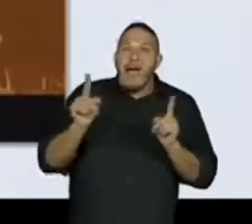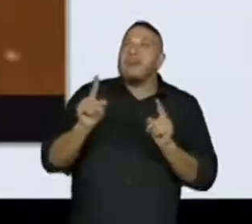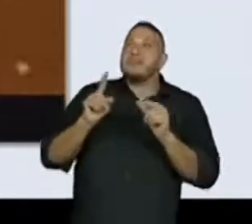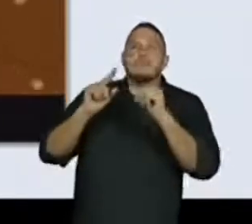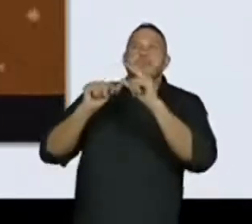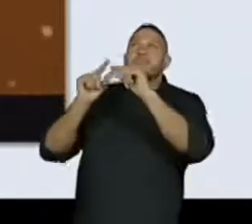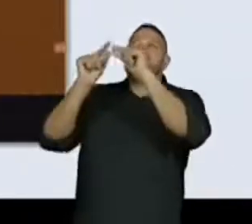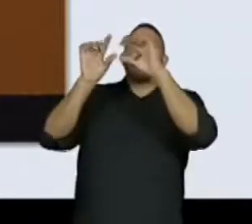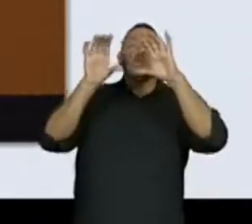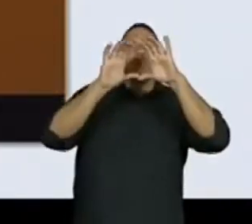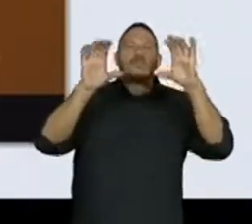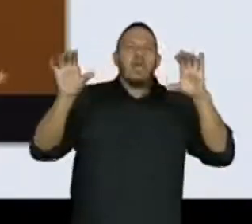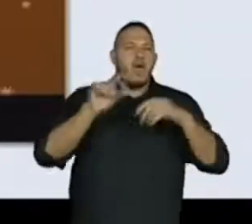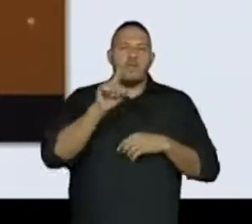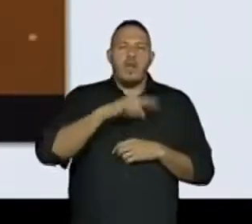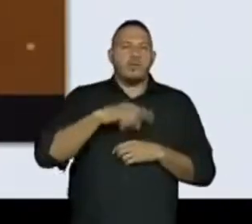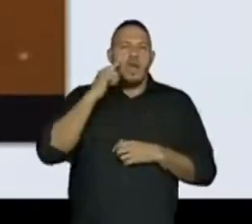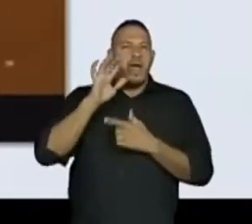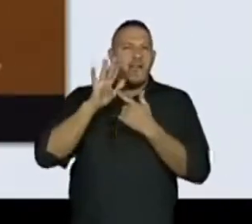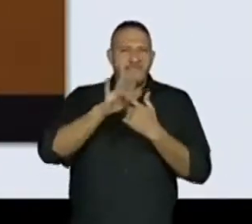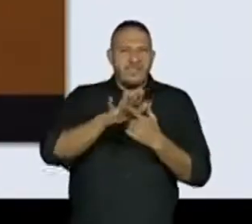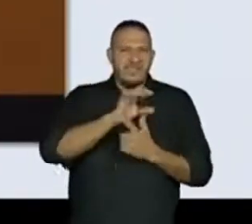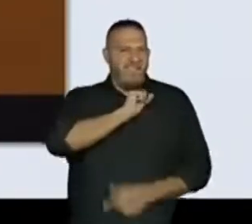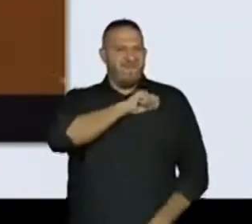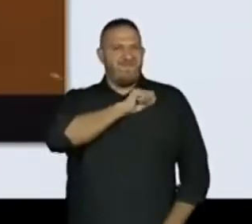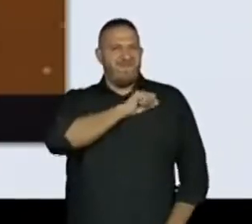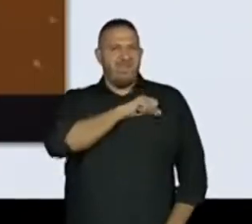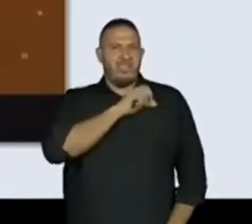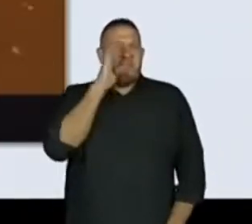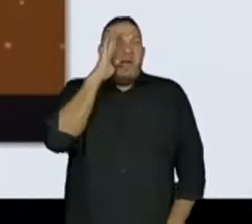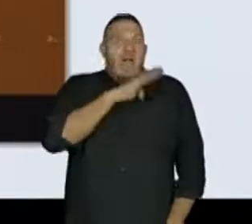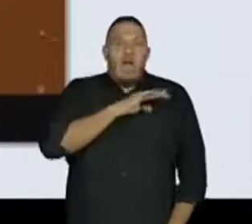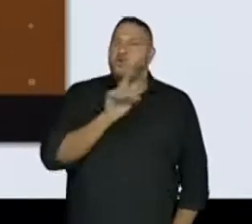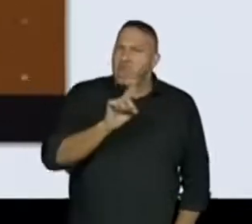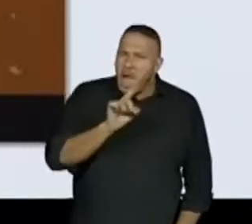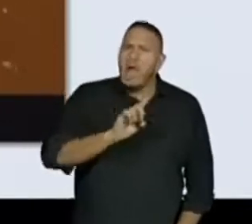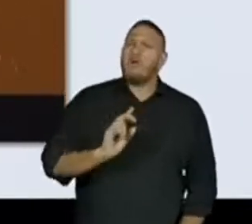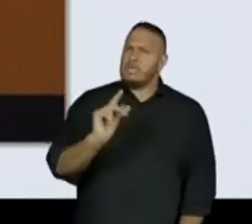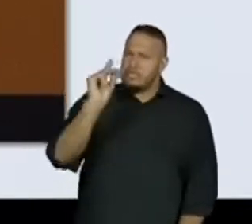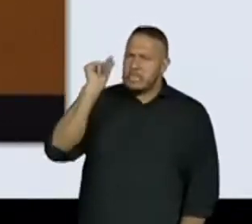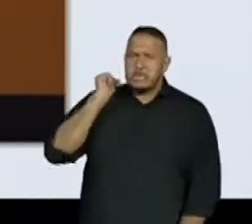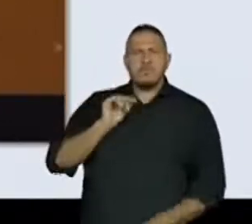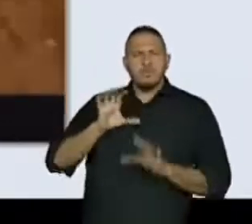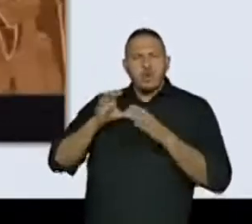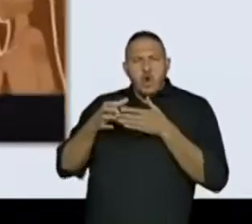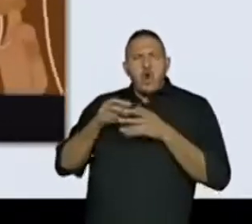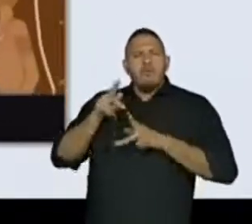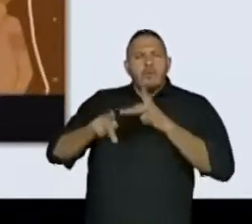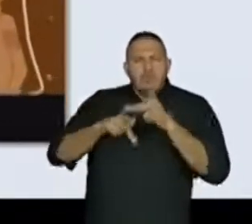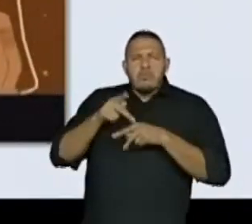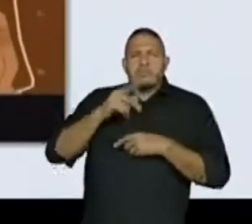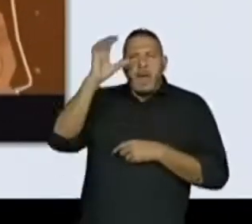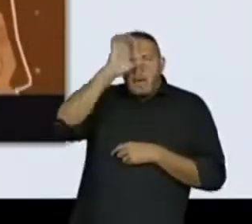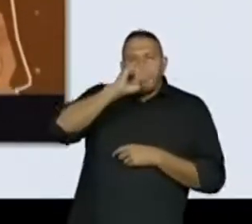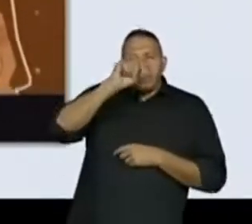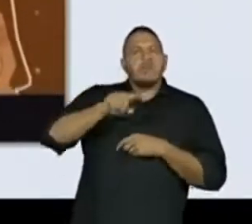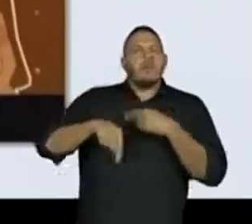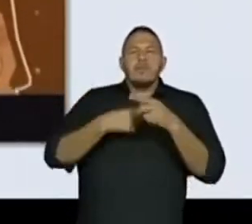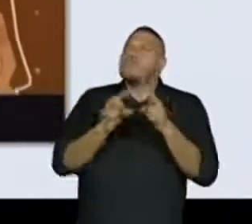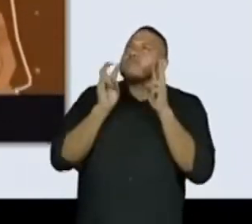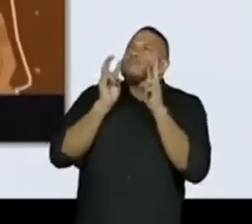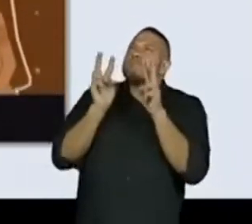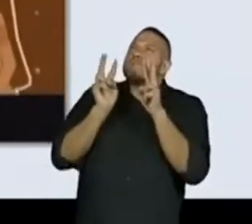não era só mensageiro de maus presságios antigas civilizações logo aprenderam que podiam utilizar as